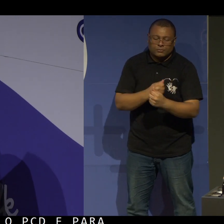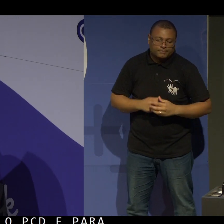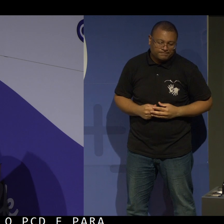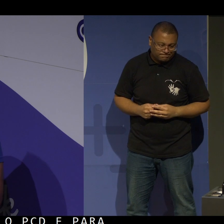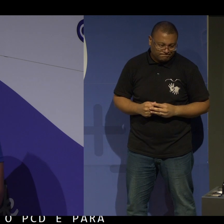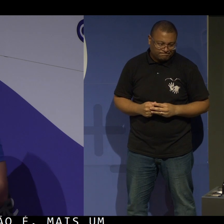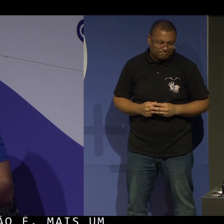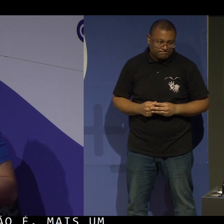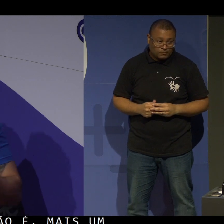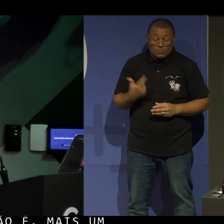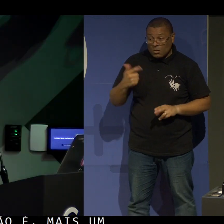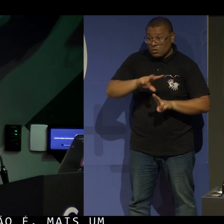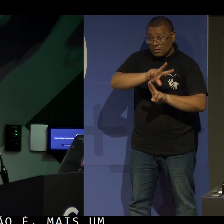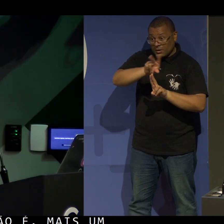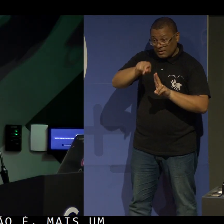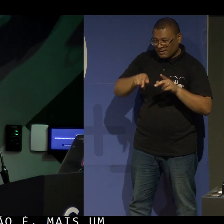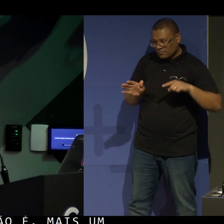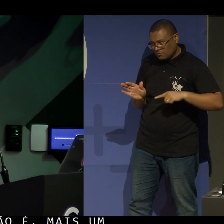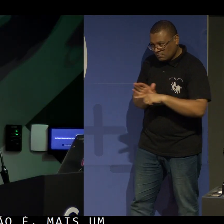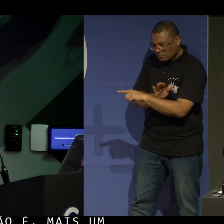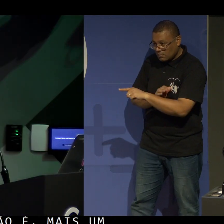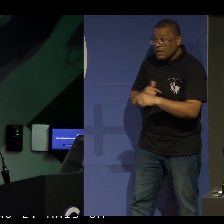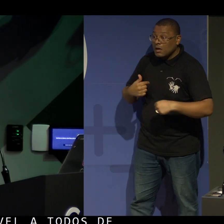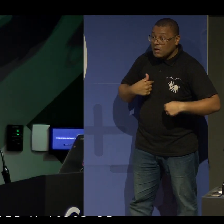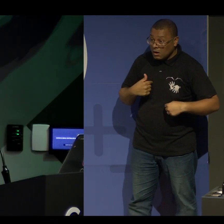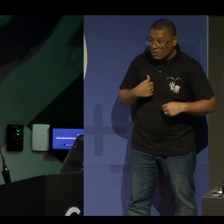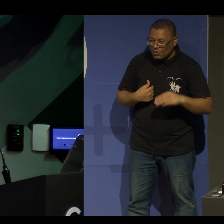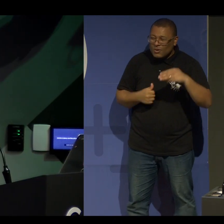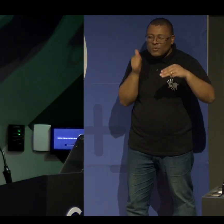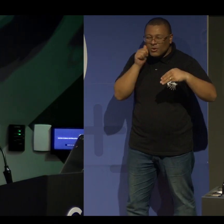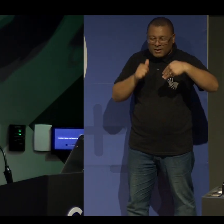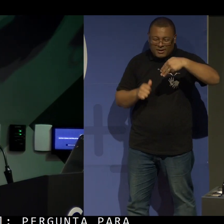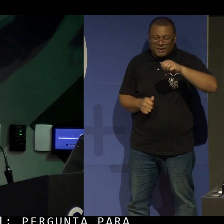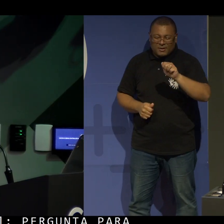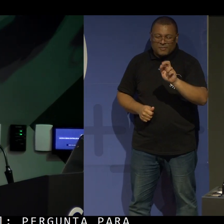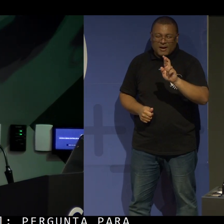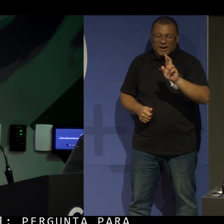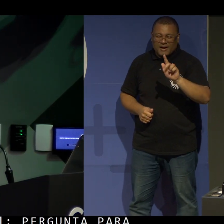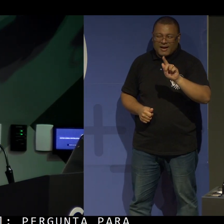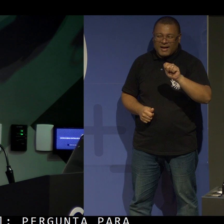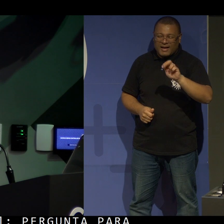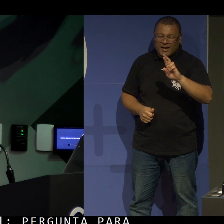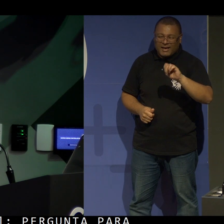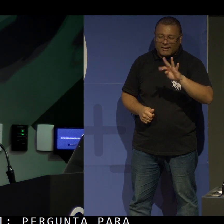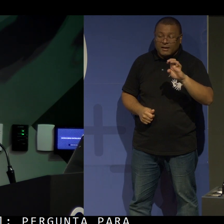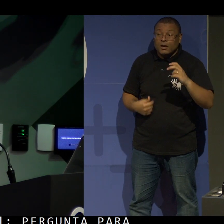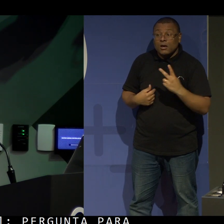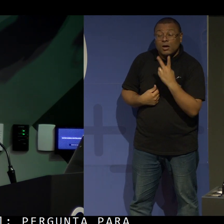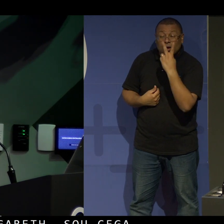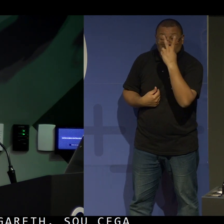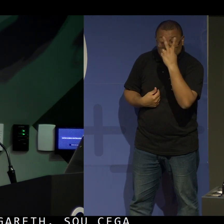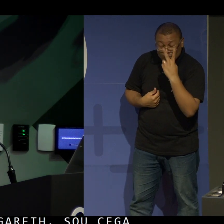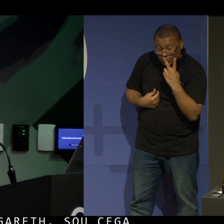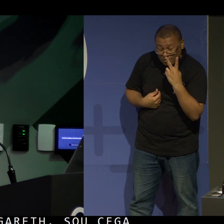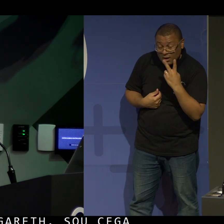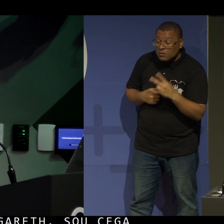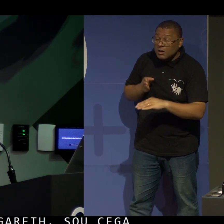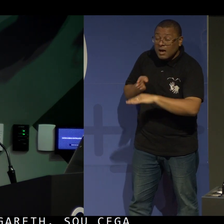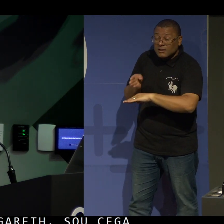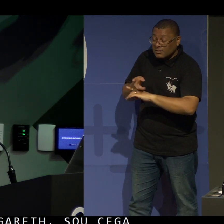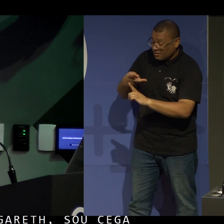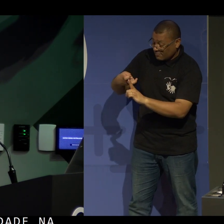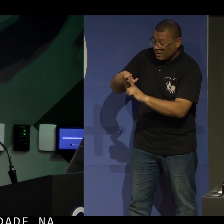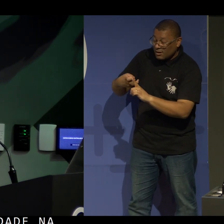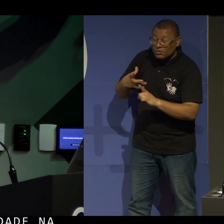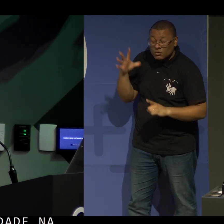Pergunta para a Bradesco, da Margarete. Sou cega e tenho dificuldade na acessibilidade ao APP, pois a fala não é possível de